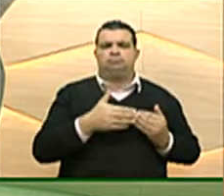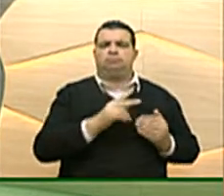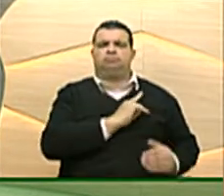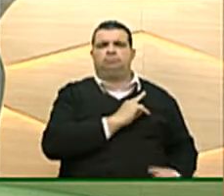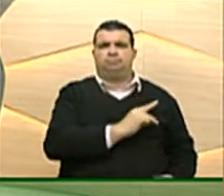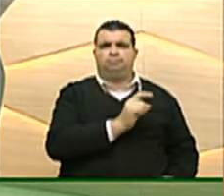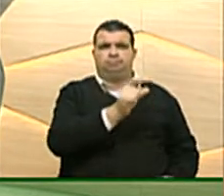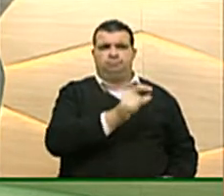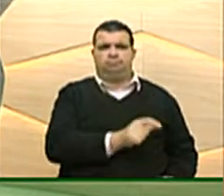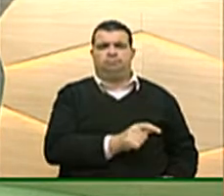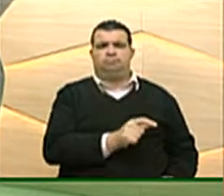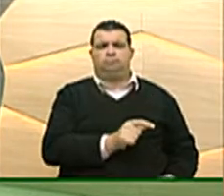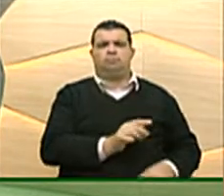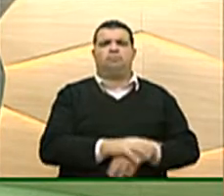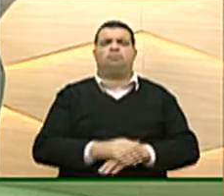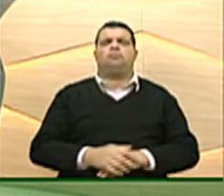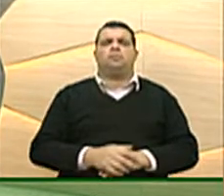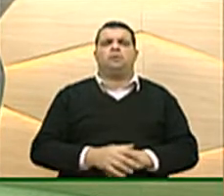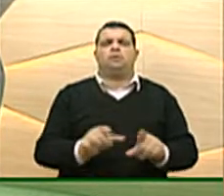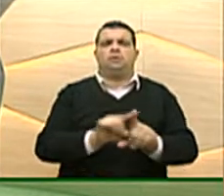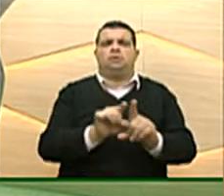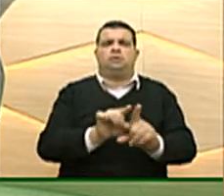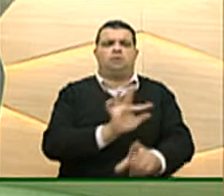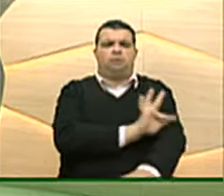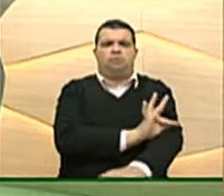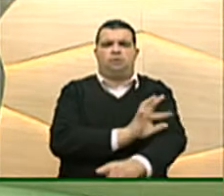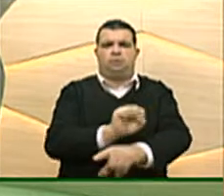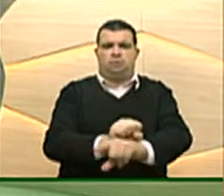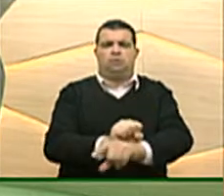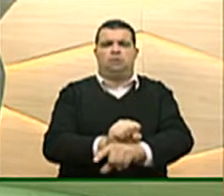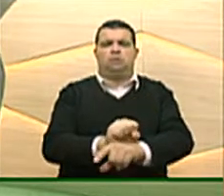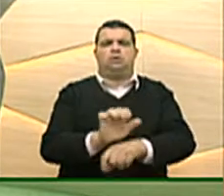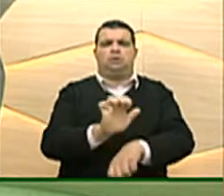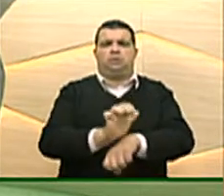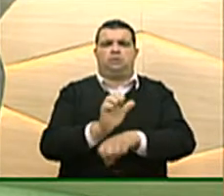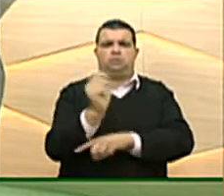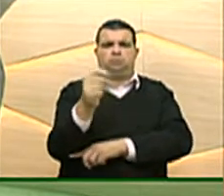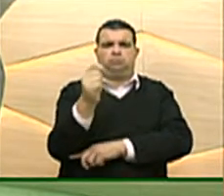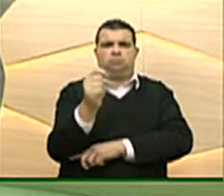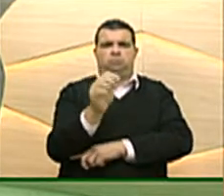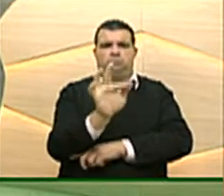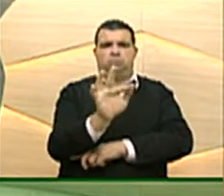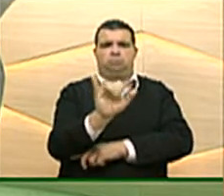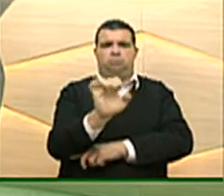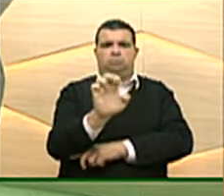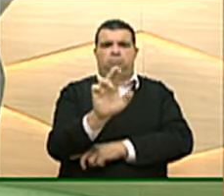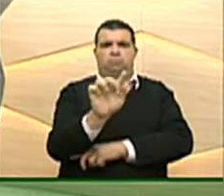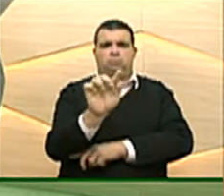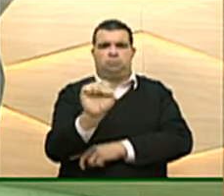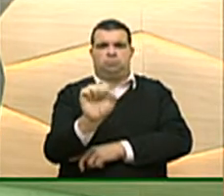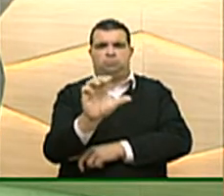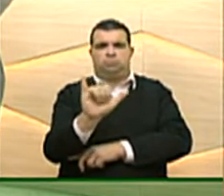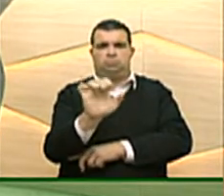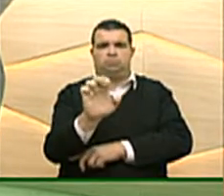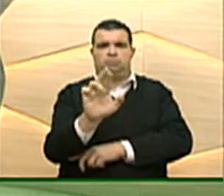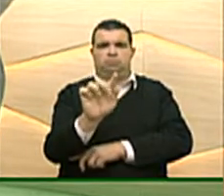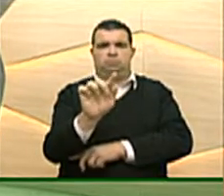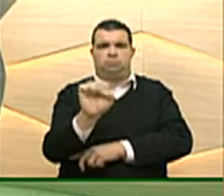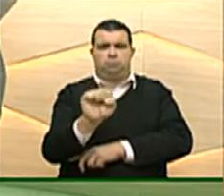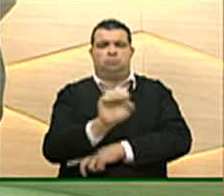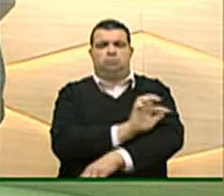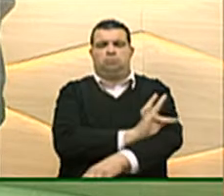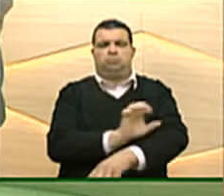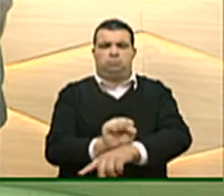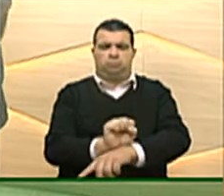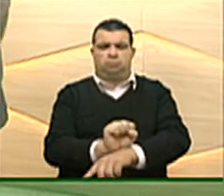presidente da Federação e o Centro das Indústrias do Estado do Rio Grande do Sul, Fiergs Fiergs, o empresário Gilberto Porcelo